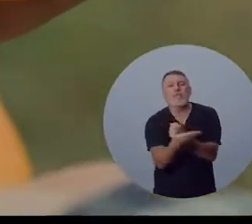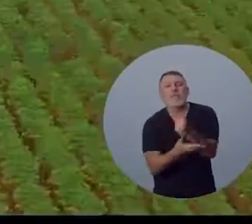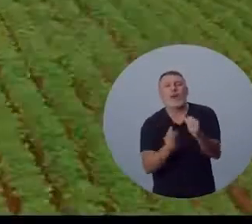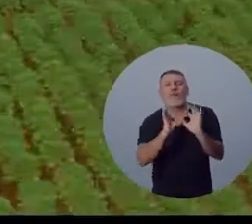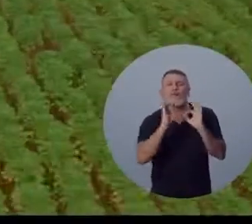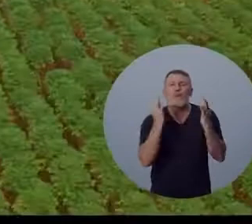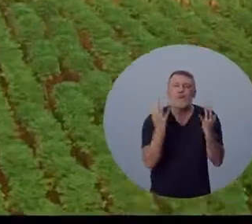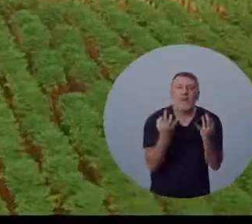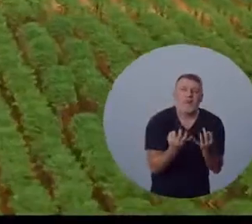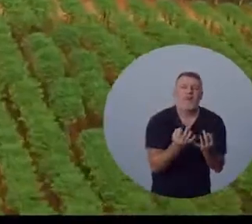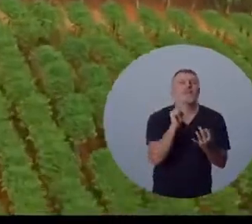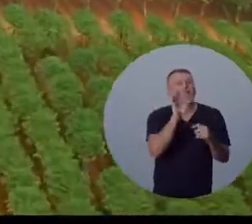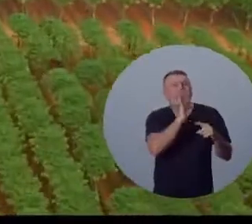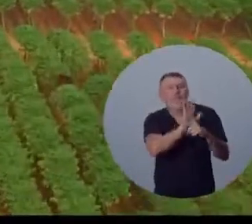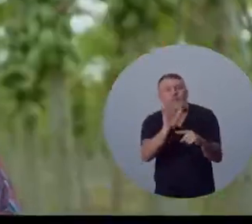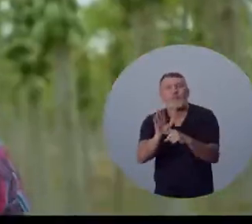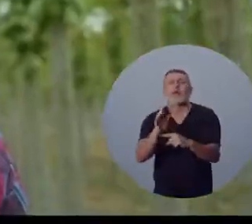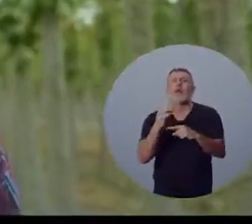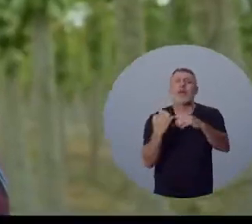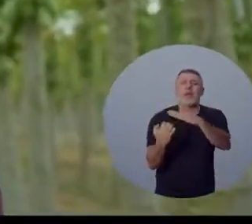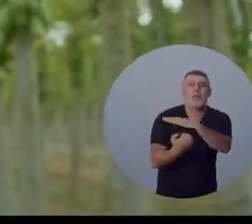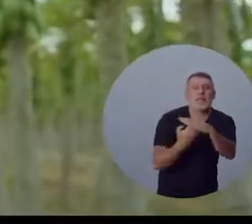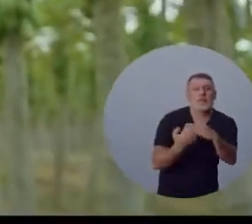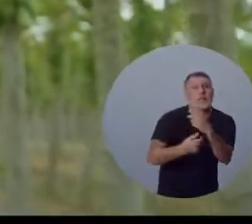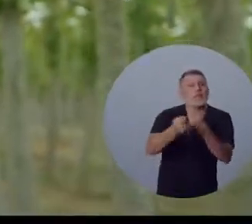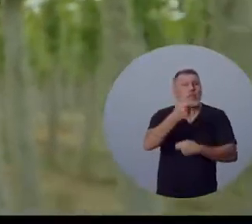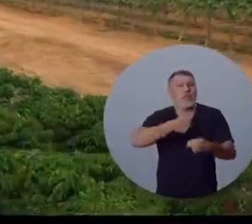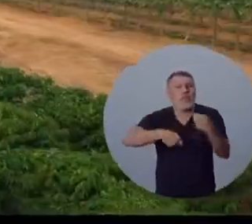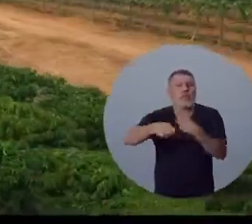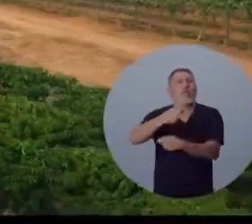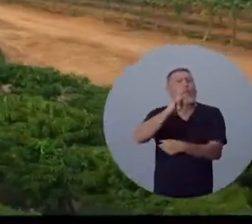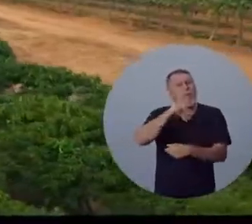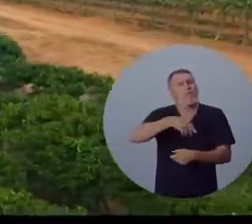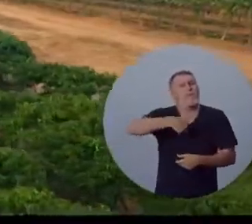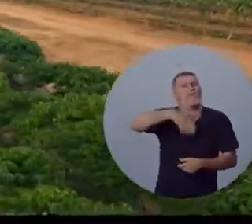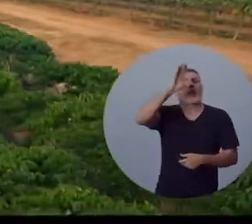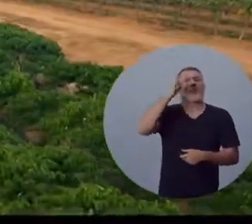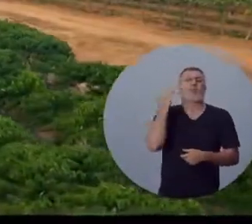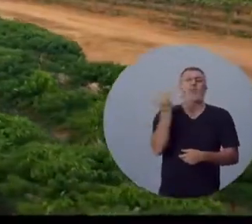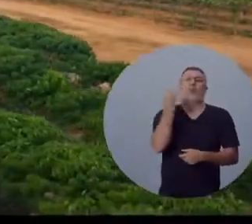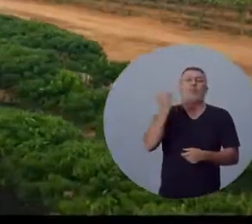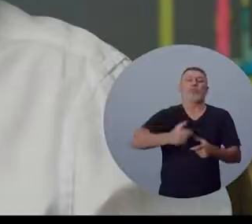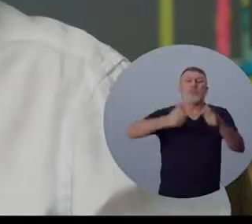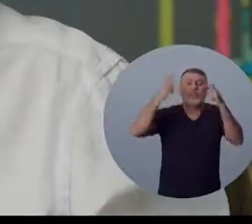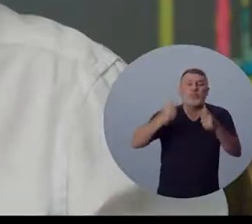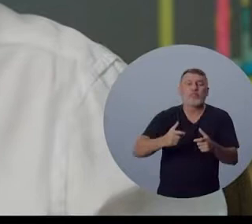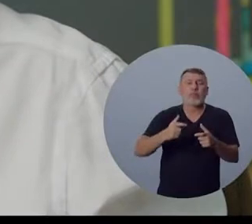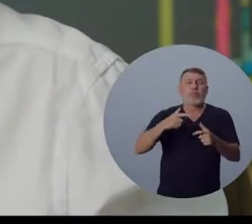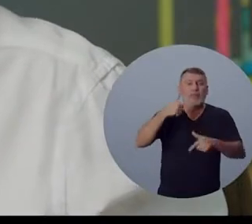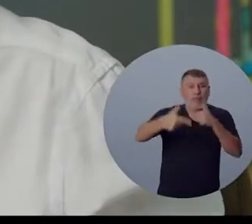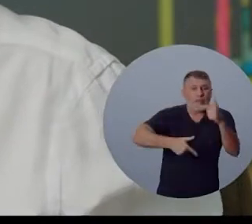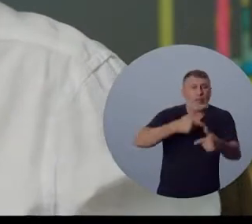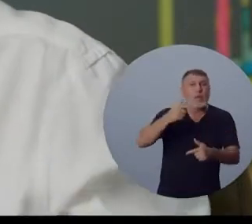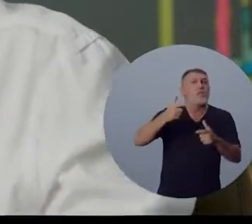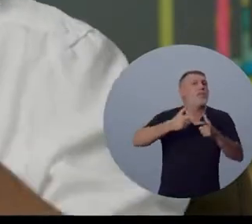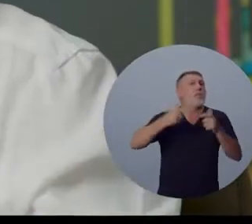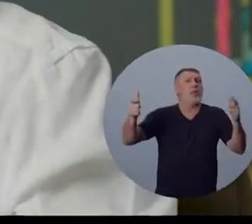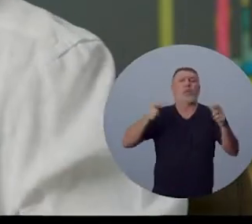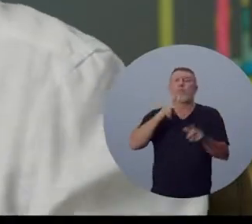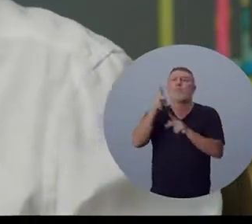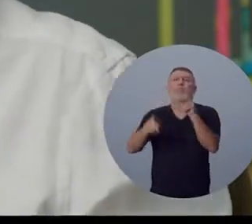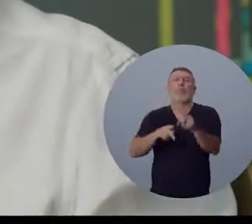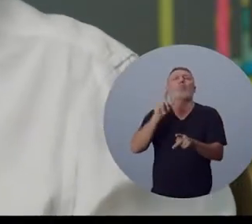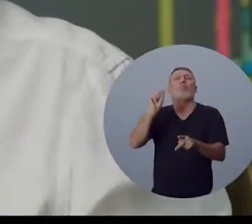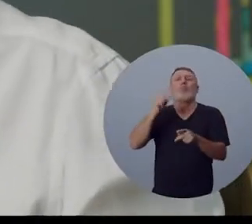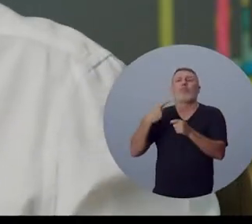agricultura de base familiar. Uma agricultura empresarial, que é a mais importante atividade econômica e social para a